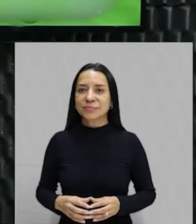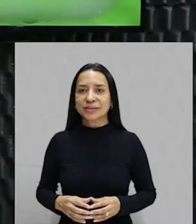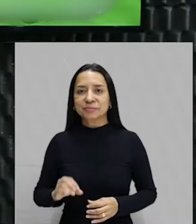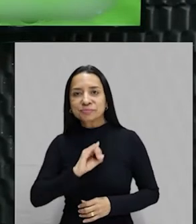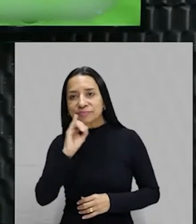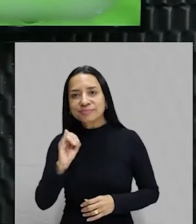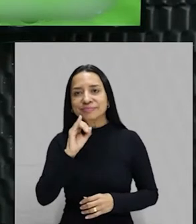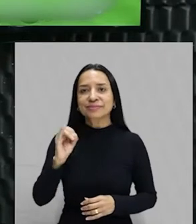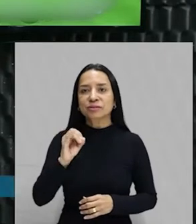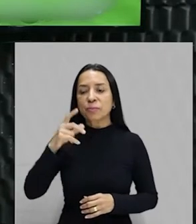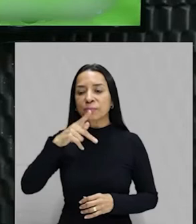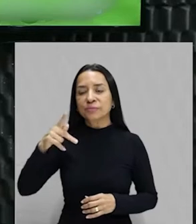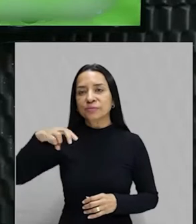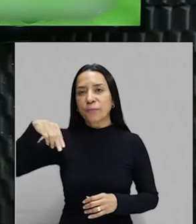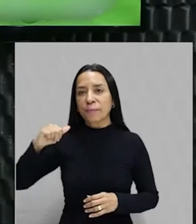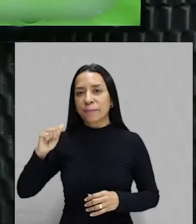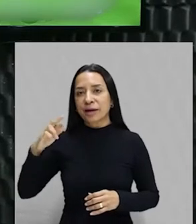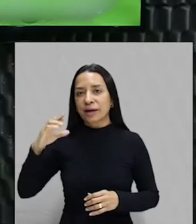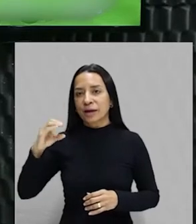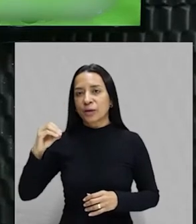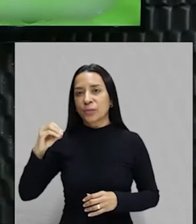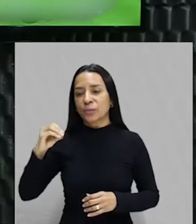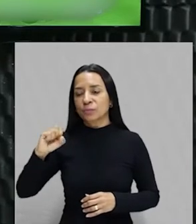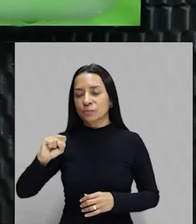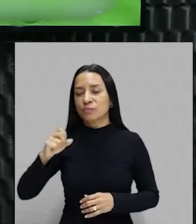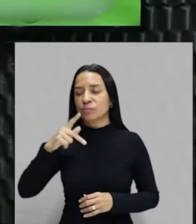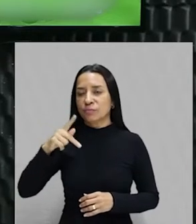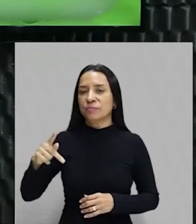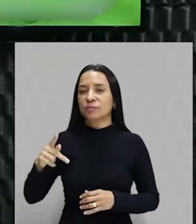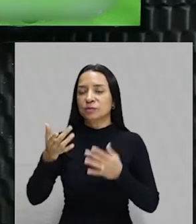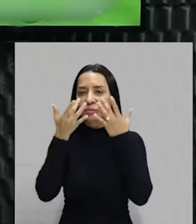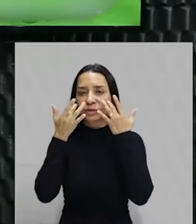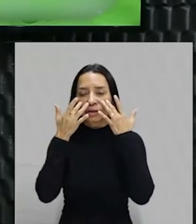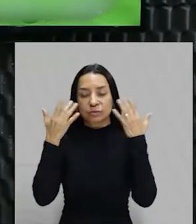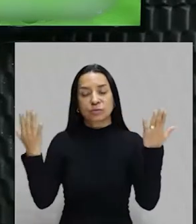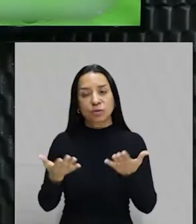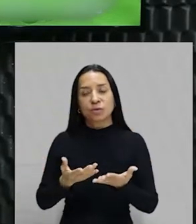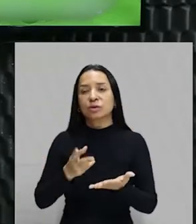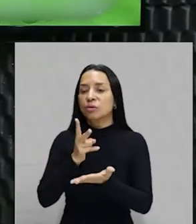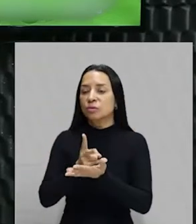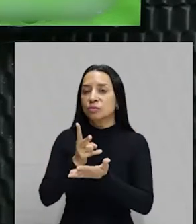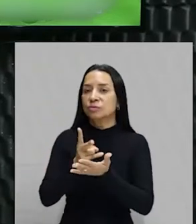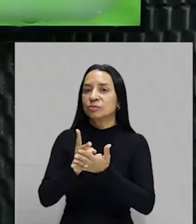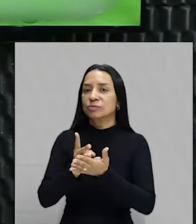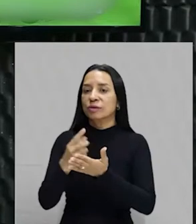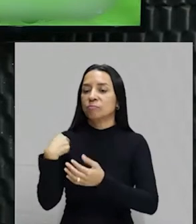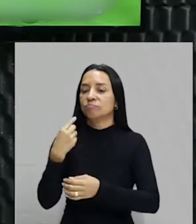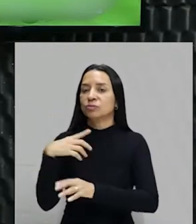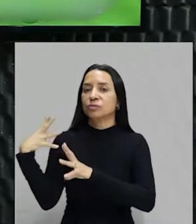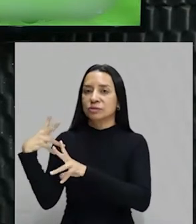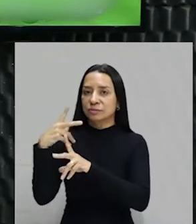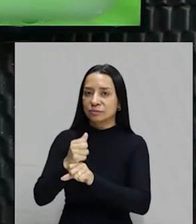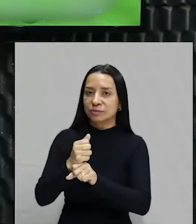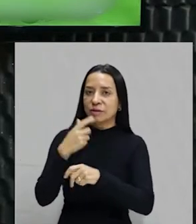Olá, gente! Professor Marcos Domeniz, professor de arte. E hoje a gente vai dar continuidade à nossa revisão. Eu vou falar um pouco mais lento,